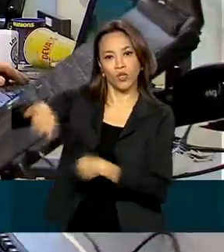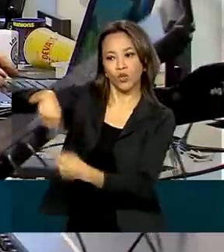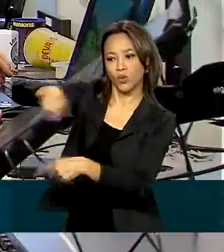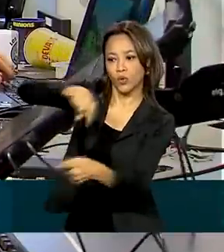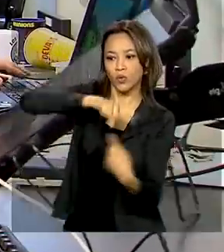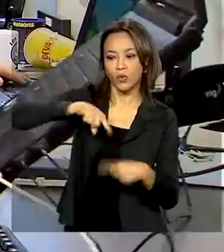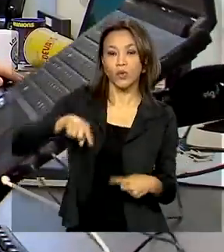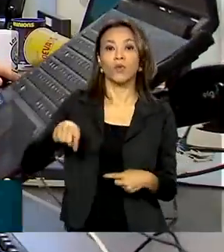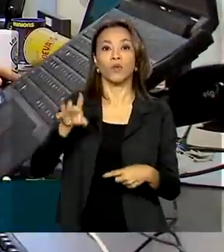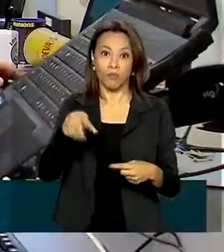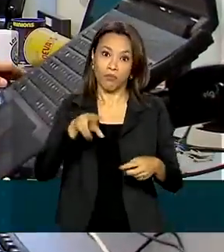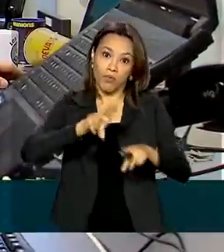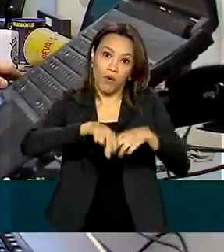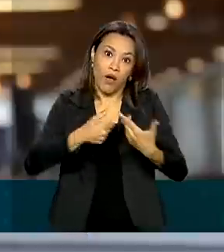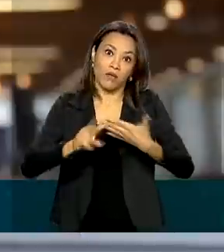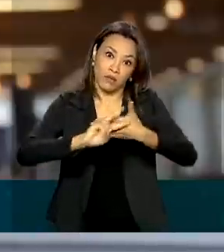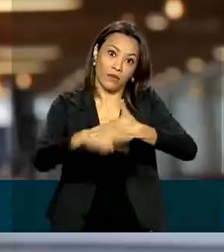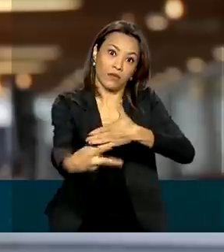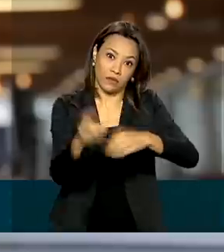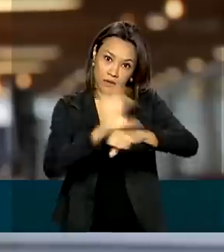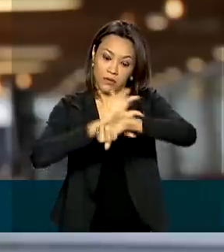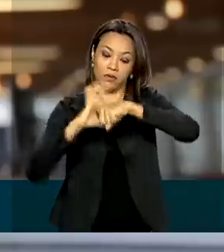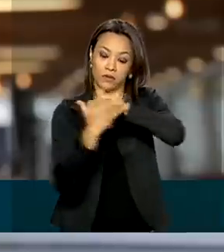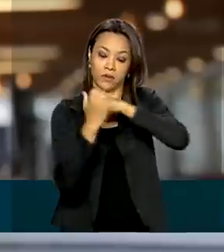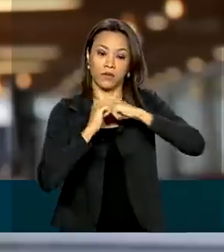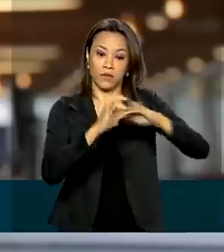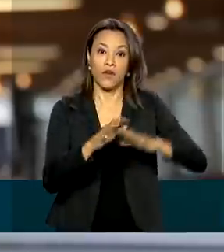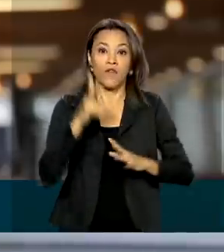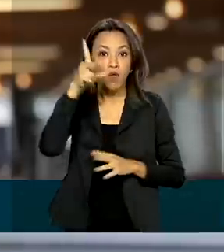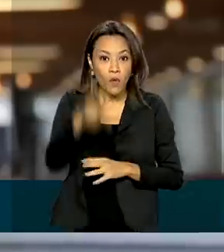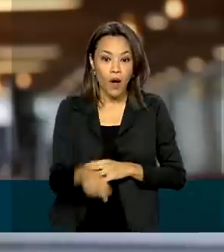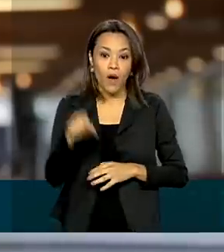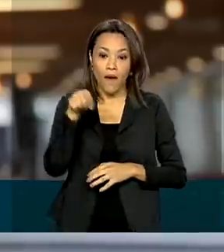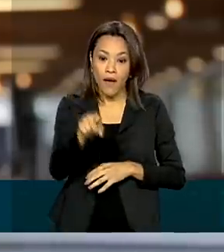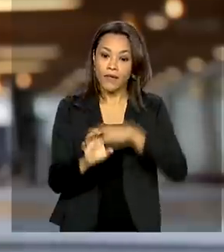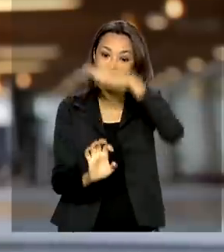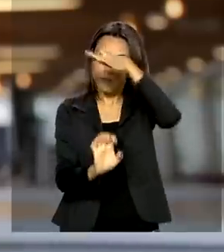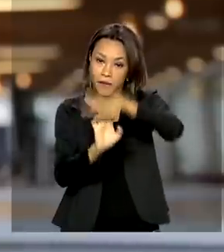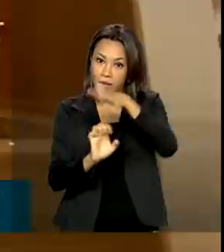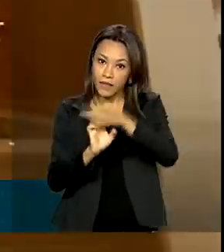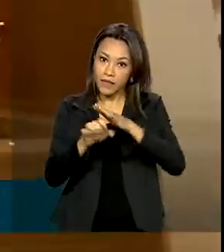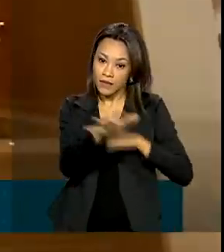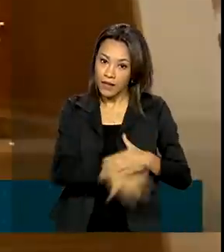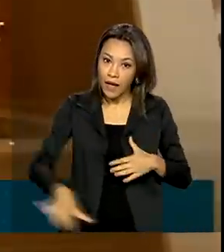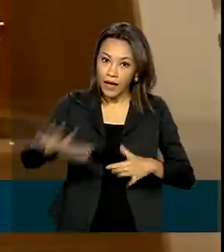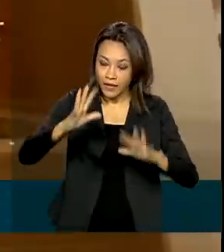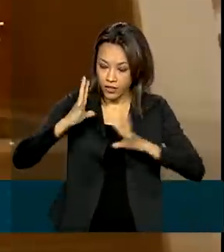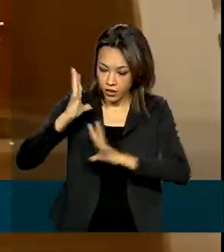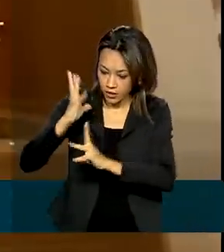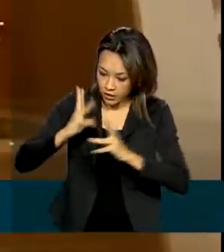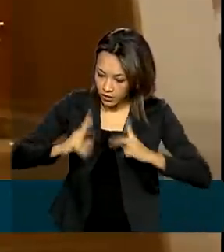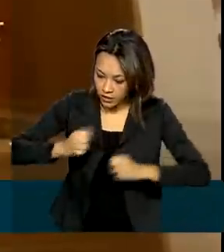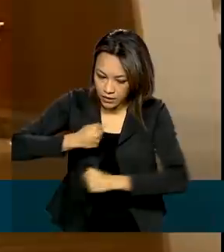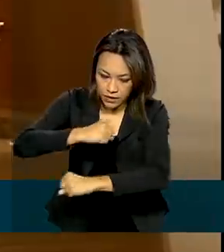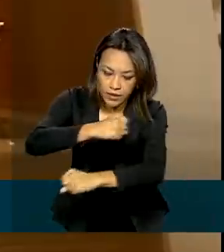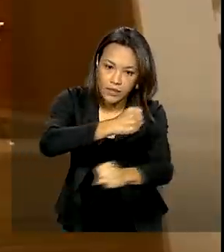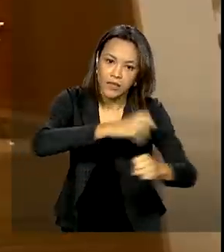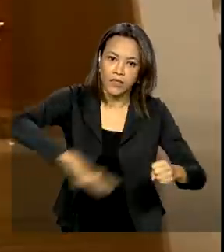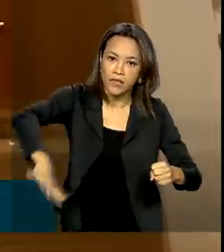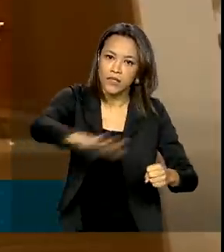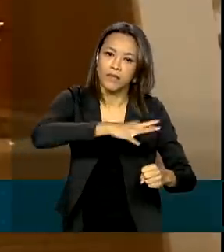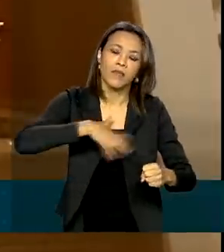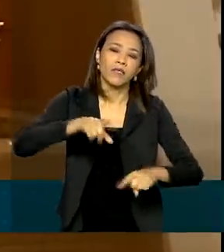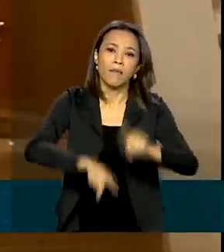pela pandemia. Foi o que fez uma empresa do ramo de materiais de limpeza do Distrito Federal. A contratação foi muito